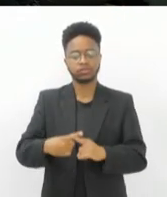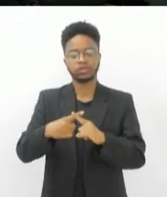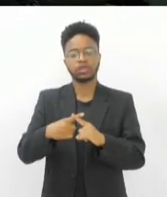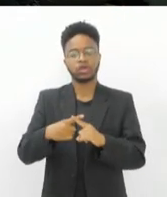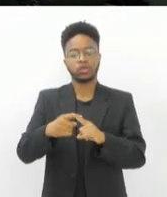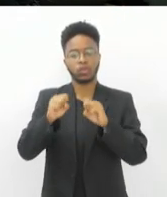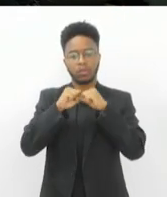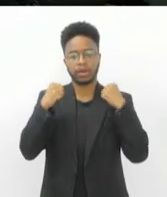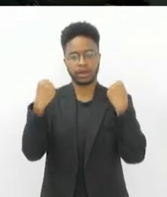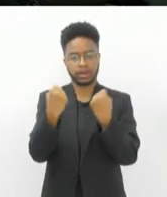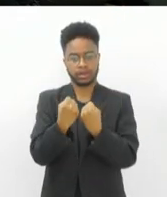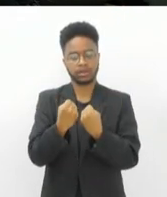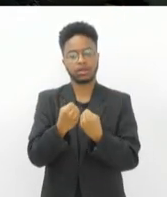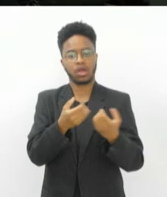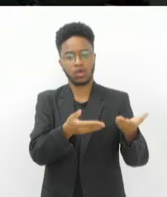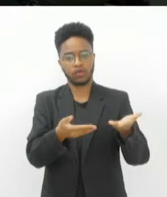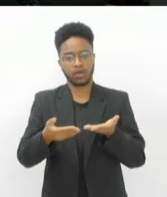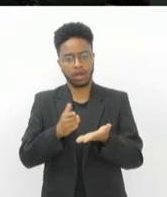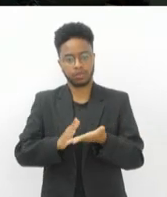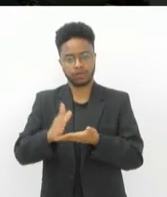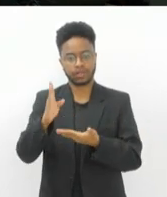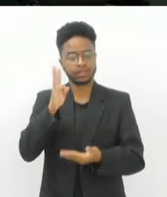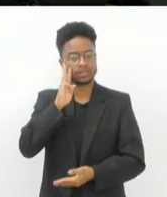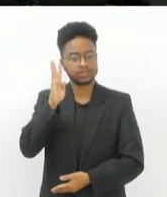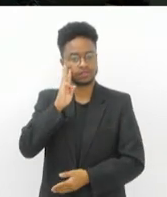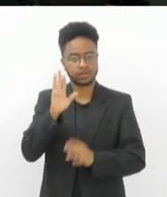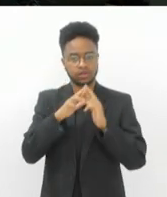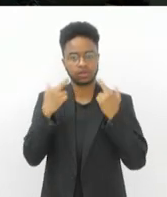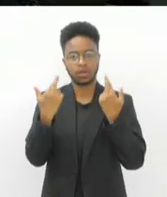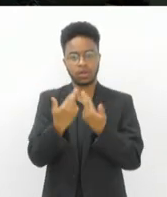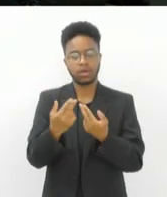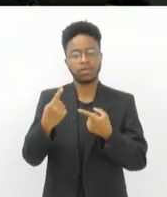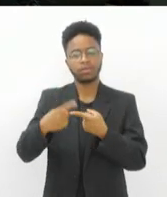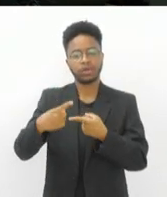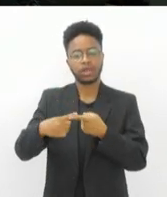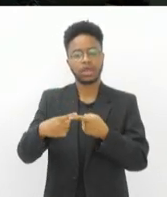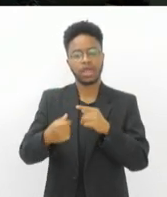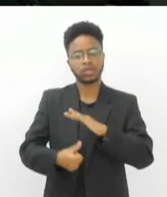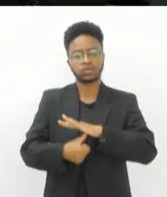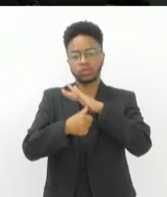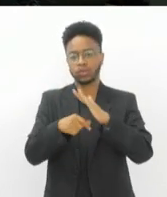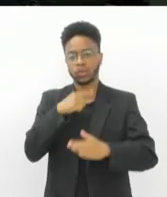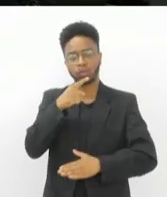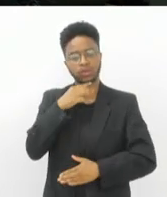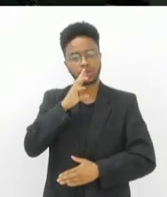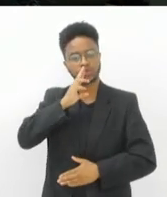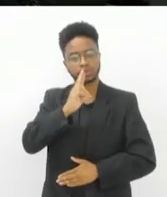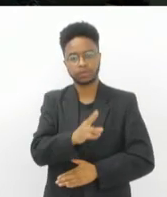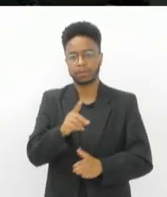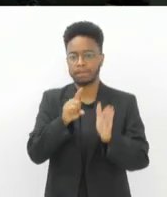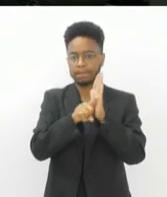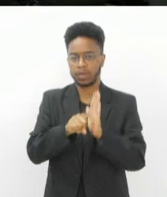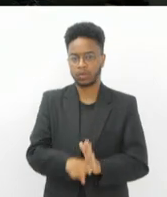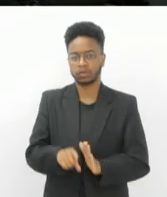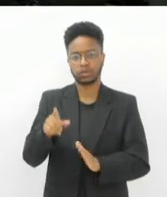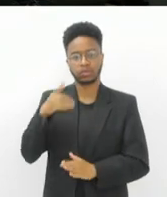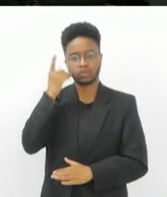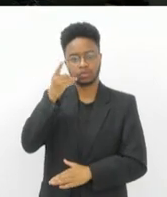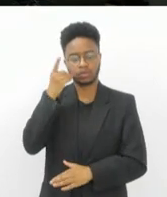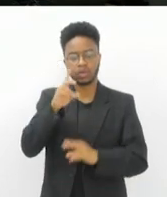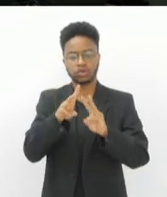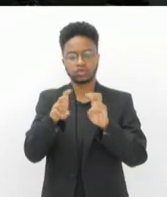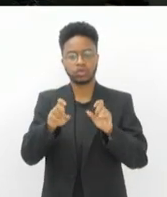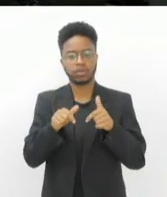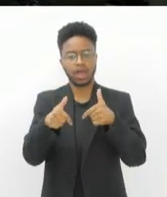convocação foi aprovada na reunião desta terça-feira, após a reitoria não conseguir responder as perguntas dos parlamentares sobre a